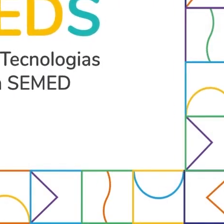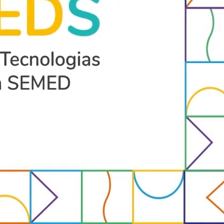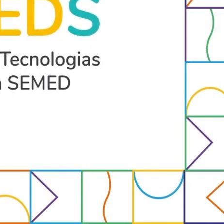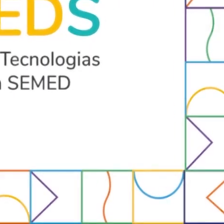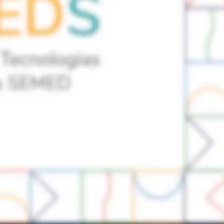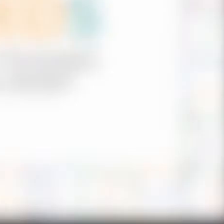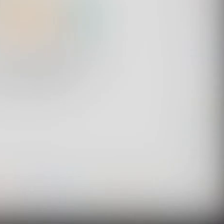Tchau! Obrigado.